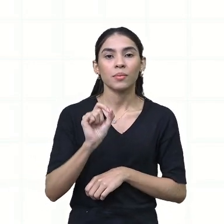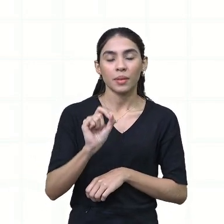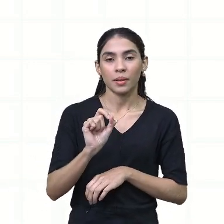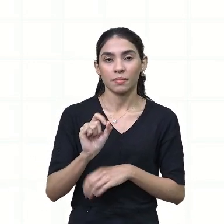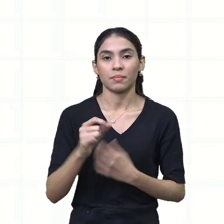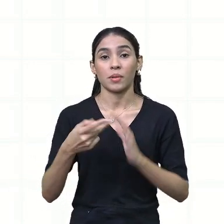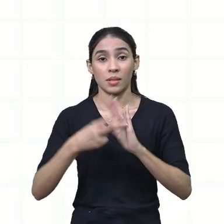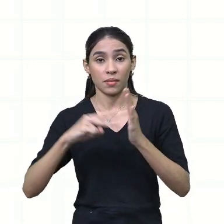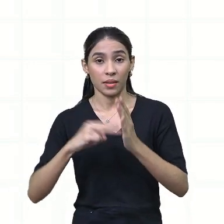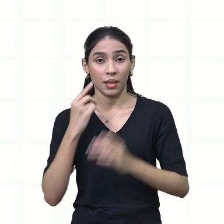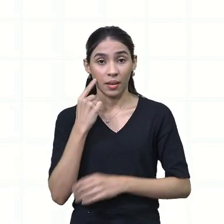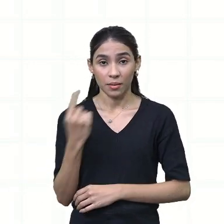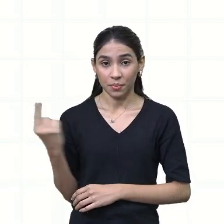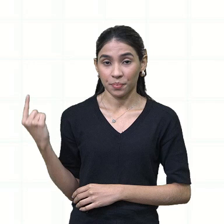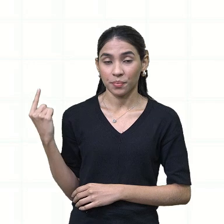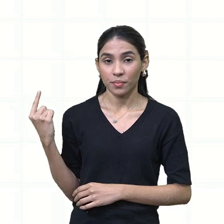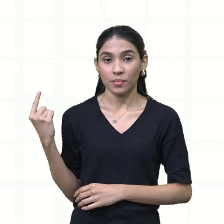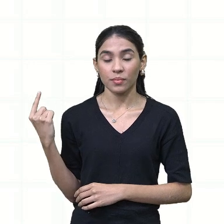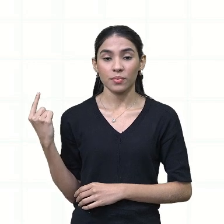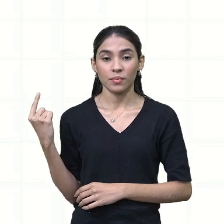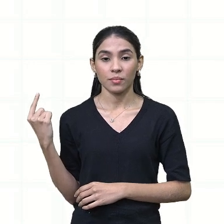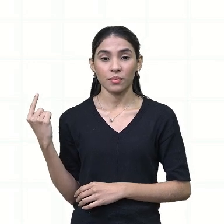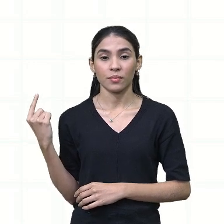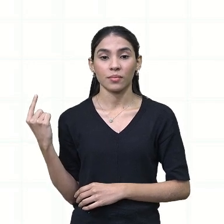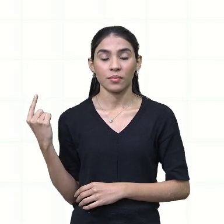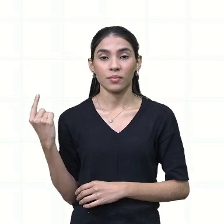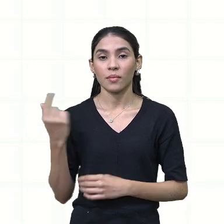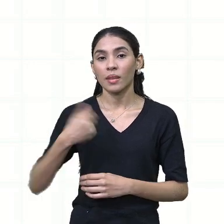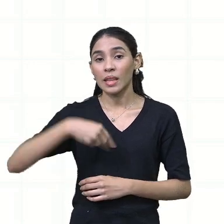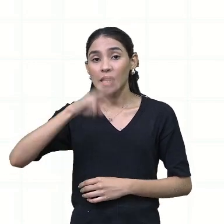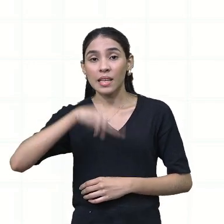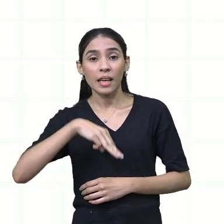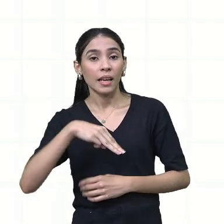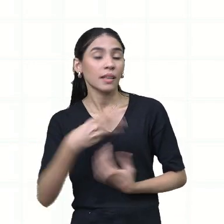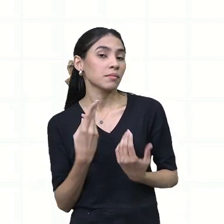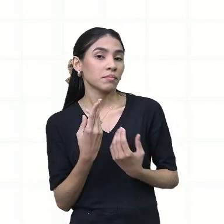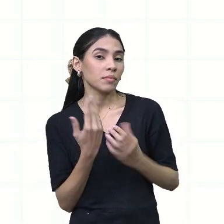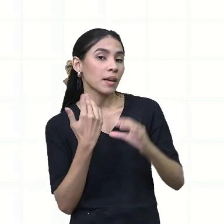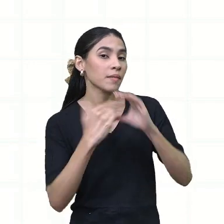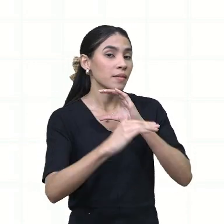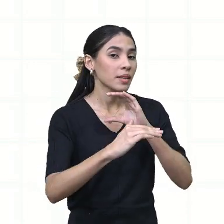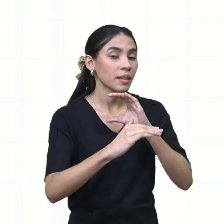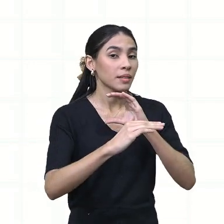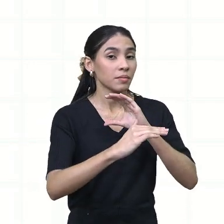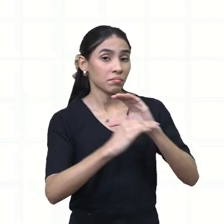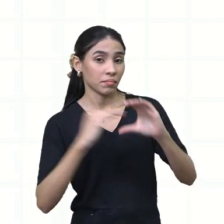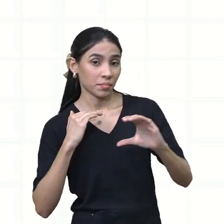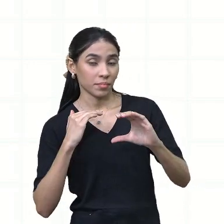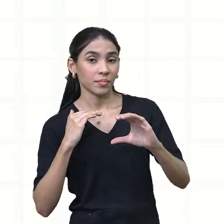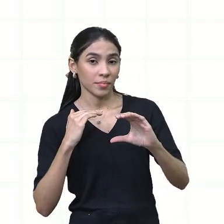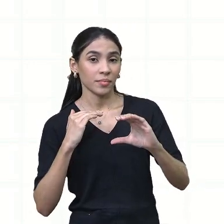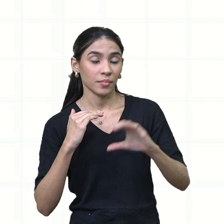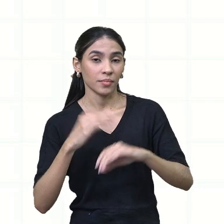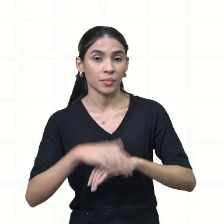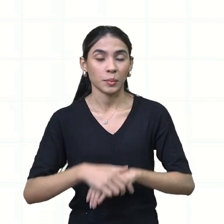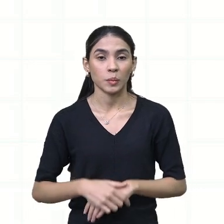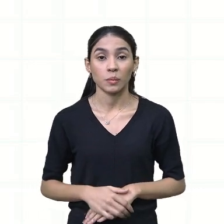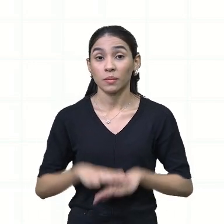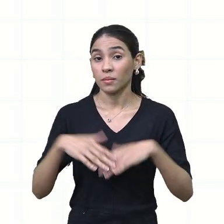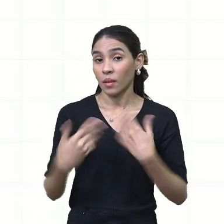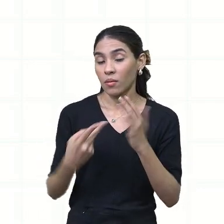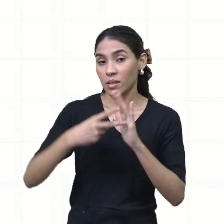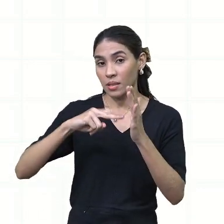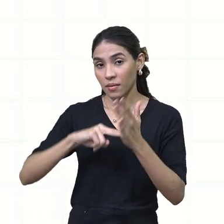significado para quem envia mensagem e quem recebe a mensagem. O